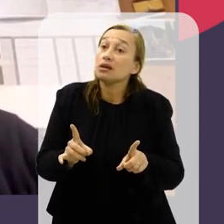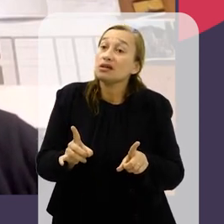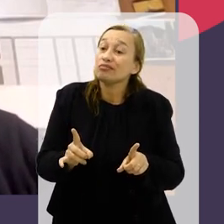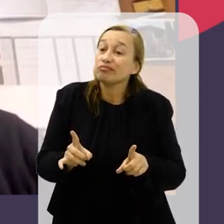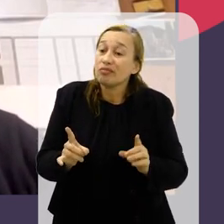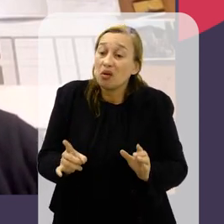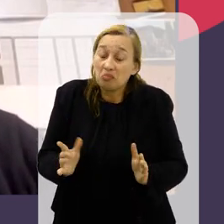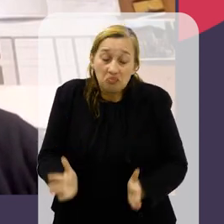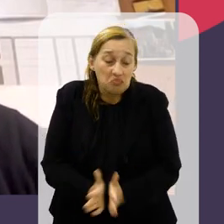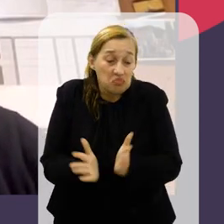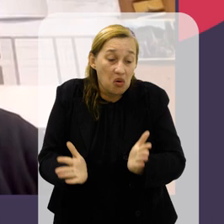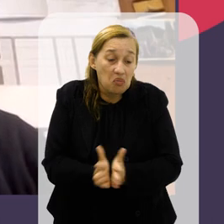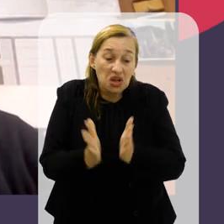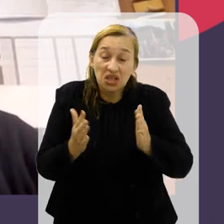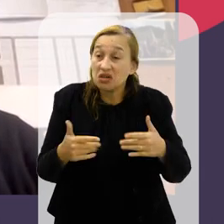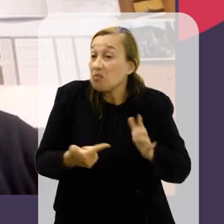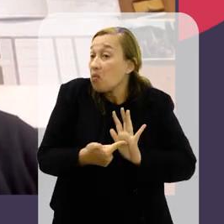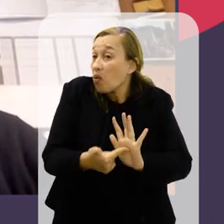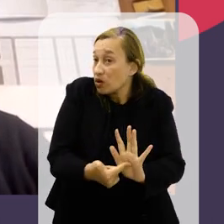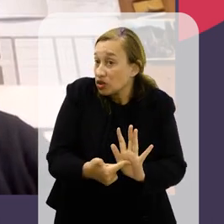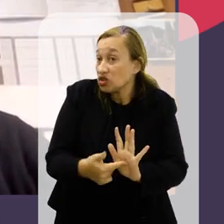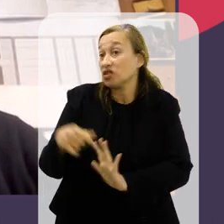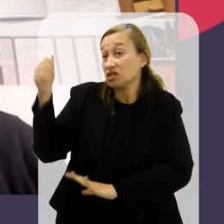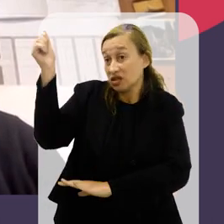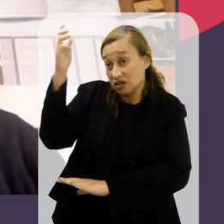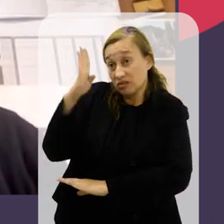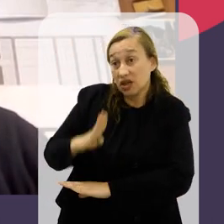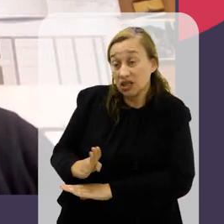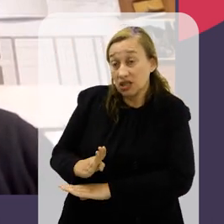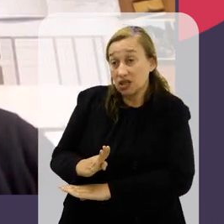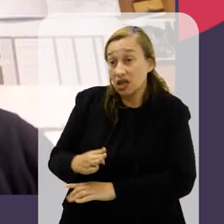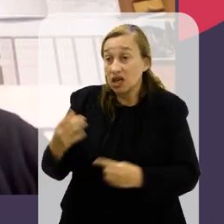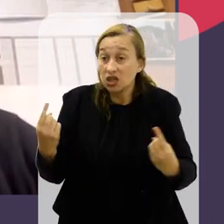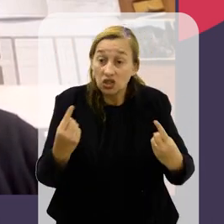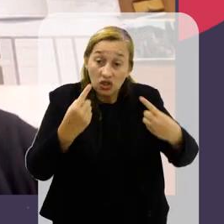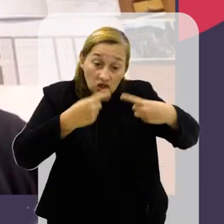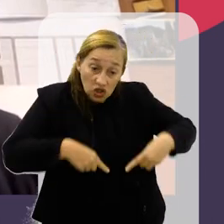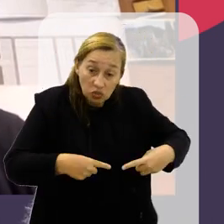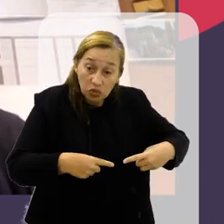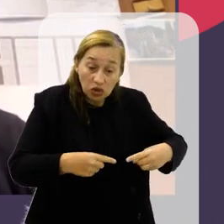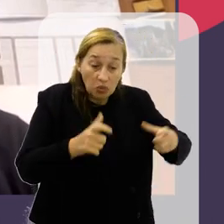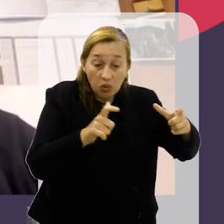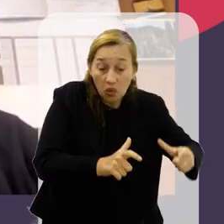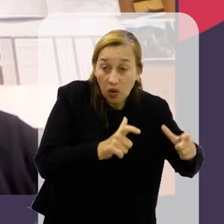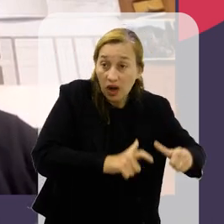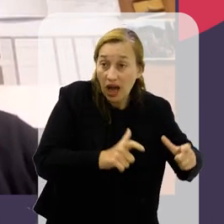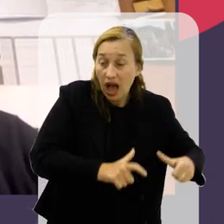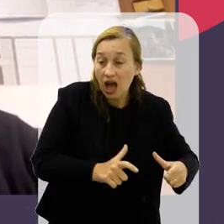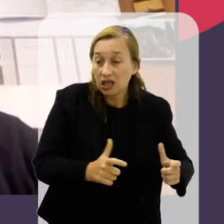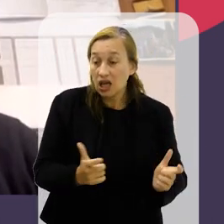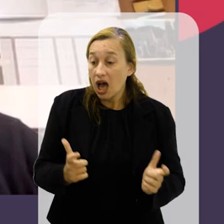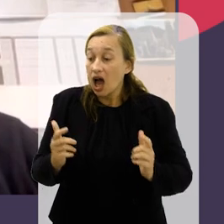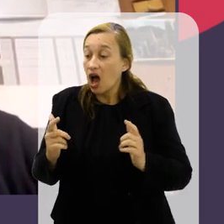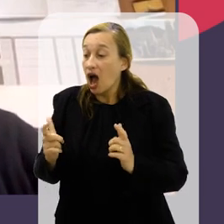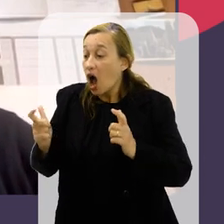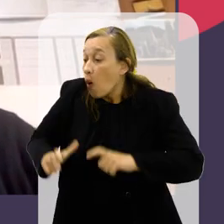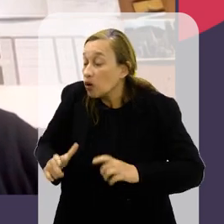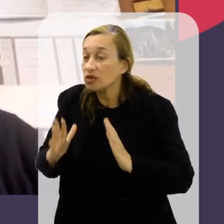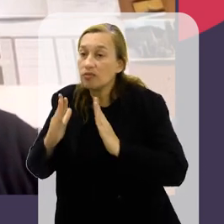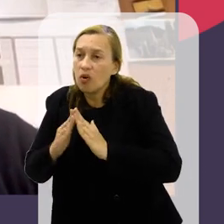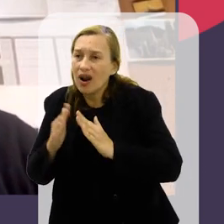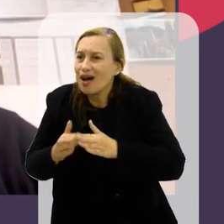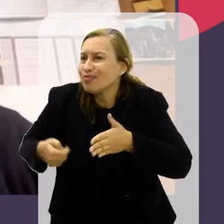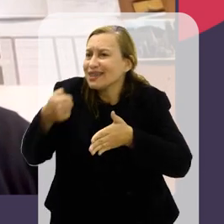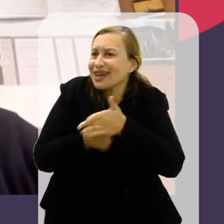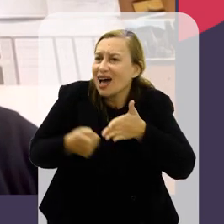pobreza mesmo nacional, onde nessa disputa por localização, ou seja, onde as pessoas vão